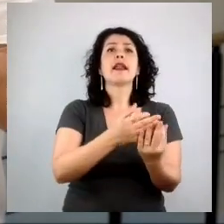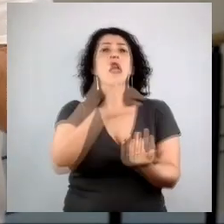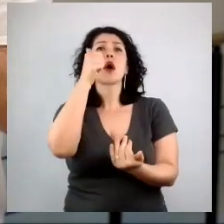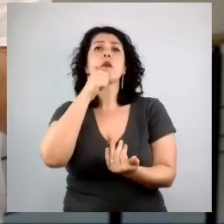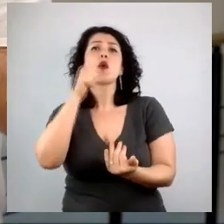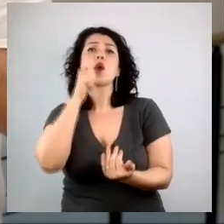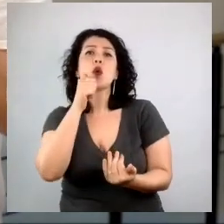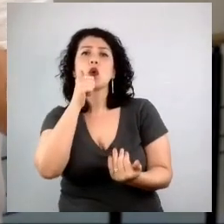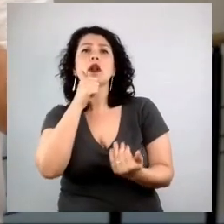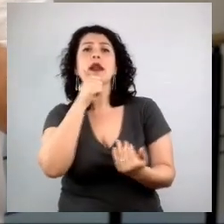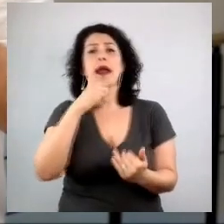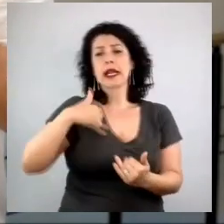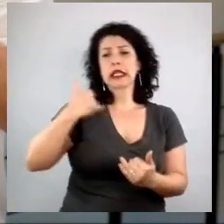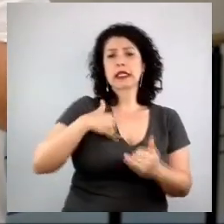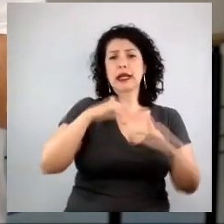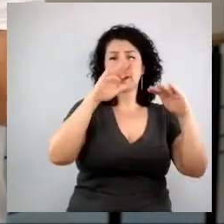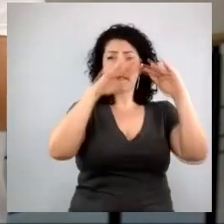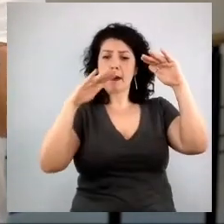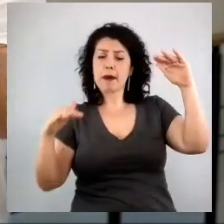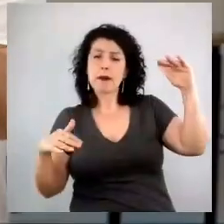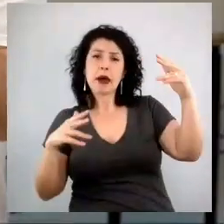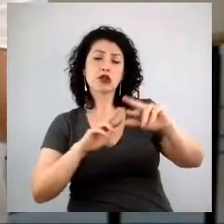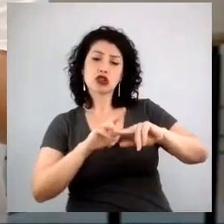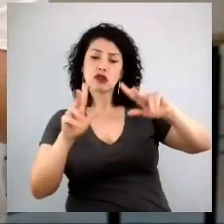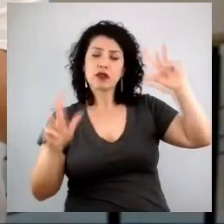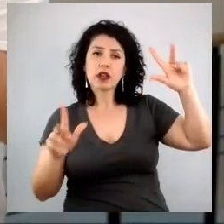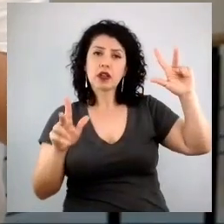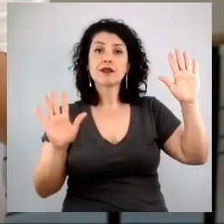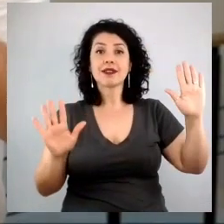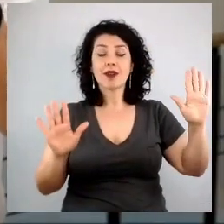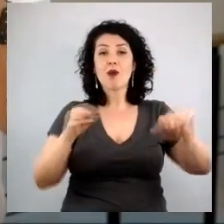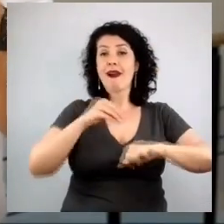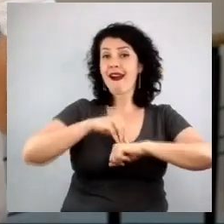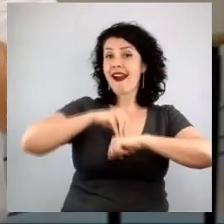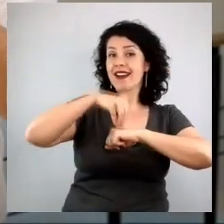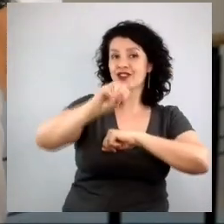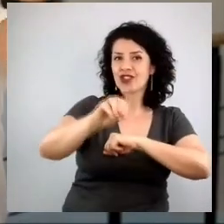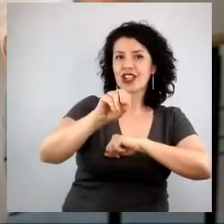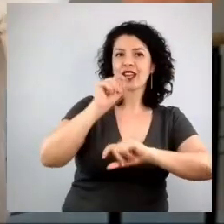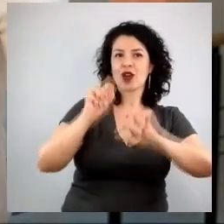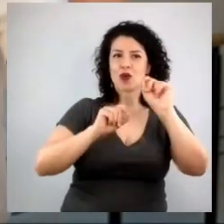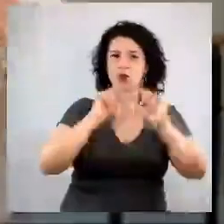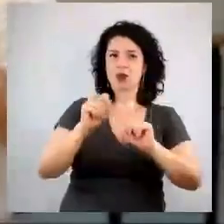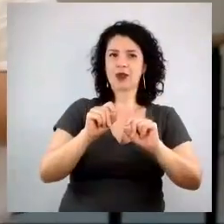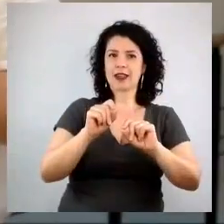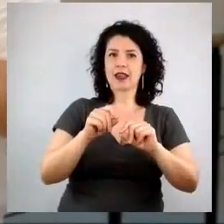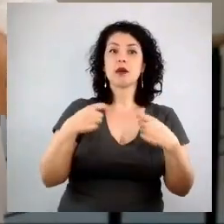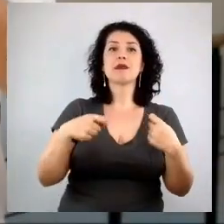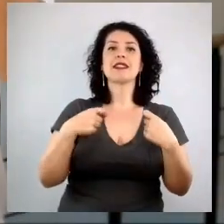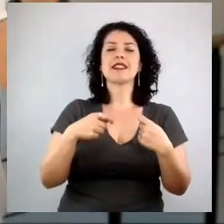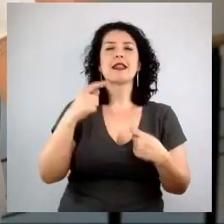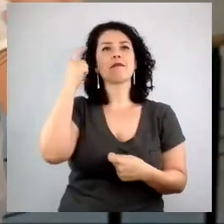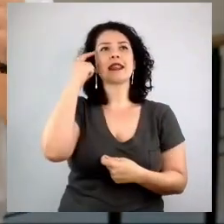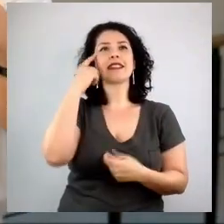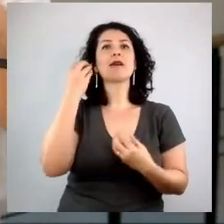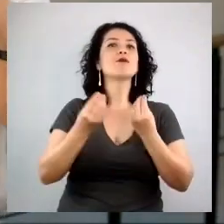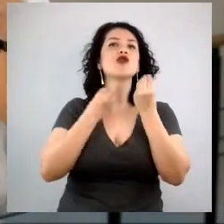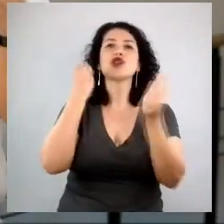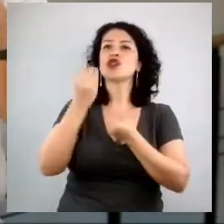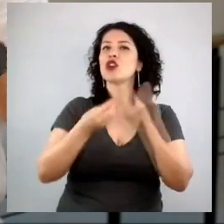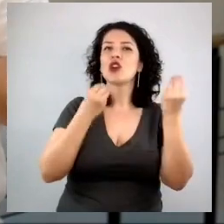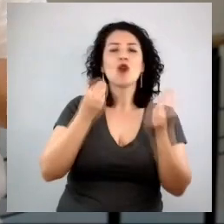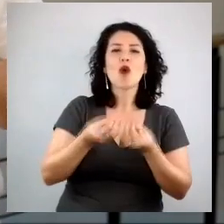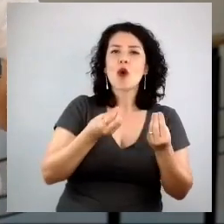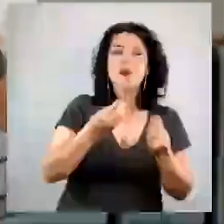Então, a dica que fica, depois que você tem clareza dessas verdades de produtos, fazer uma análise da audiência, e dentro dessa análise de